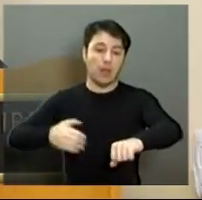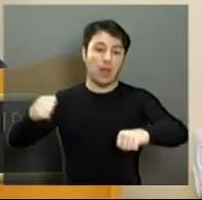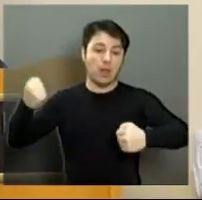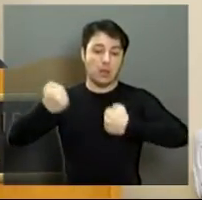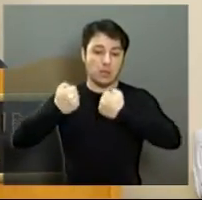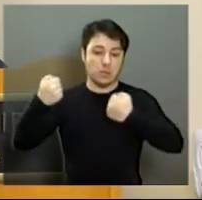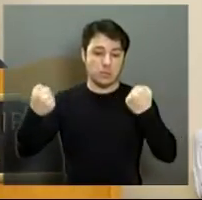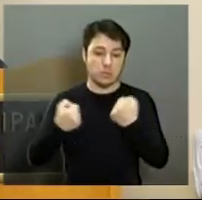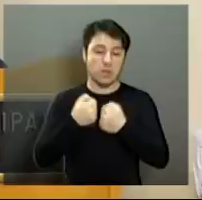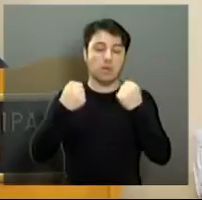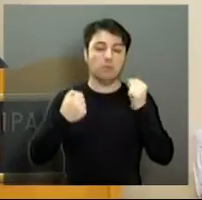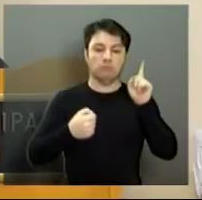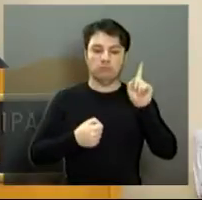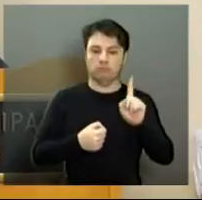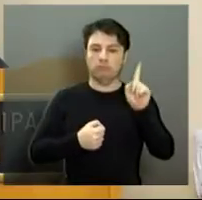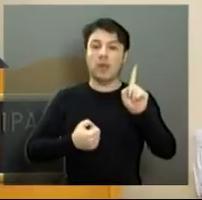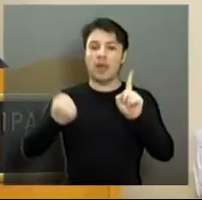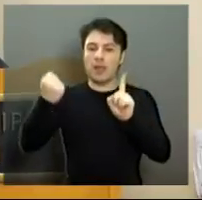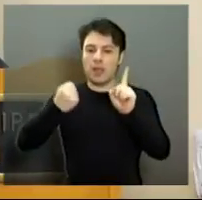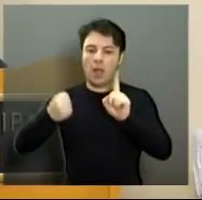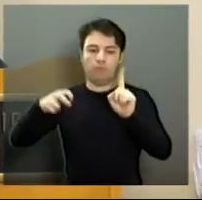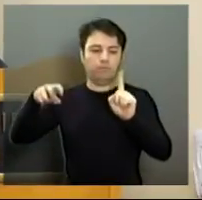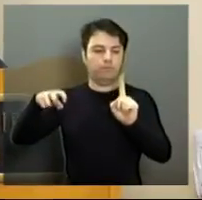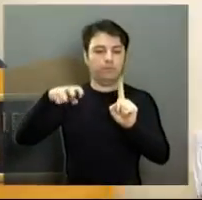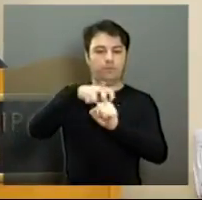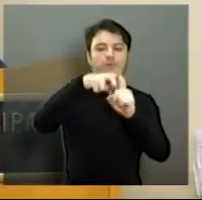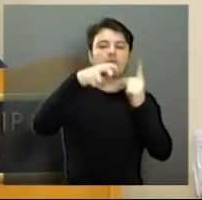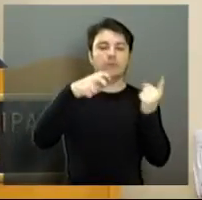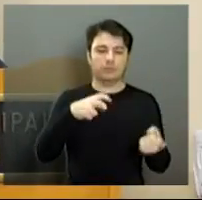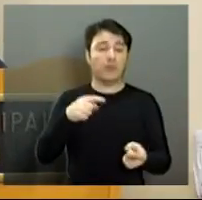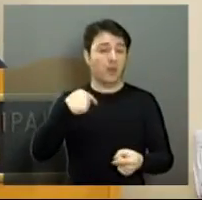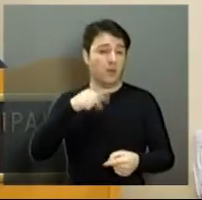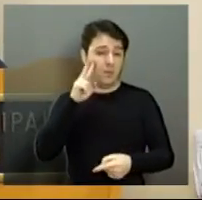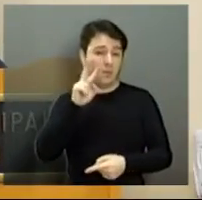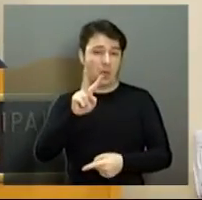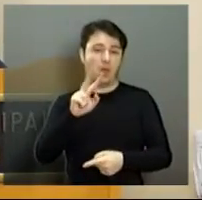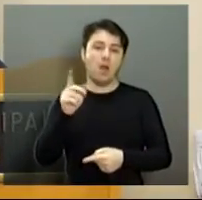estar andando na rua. Fiz um vídeo no local, acompanhe.